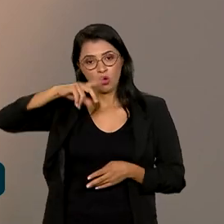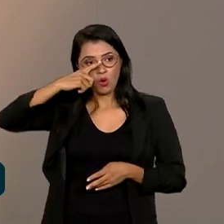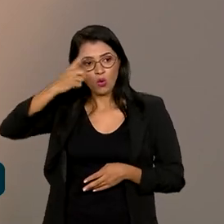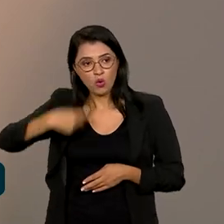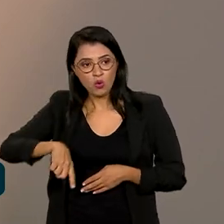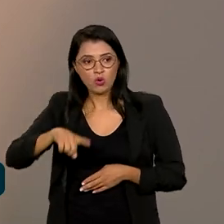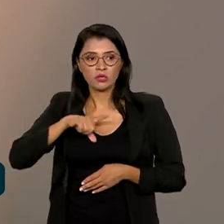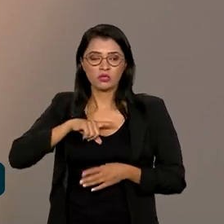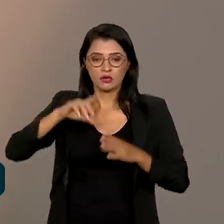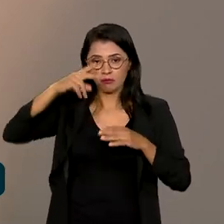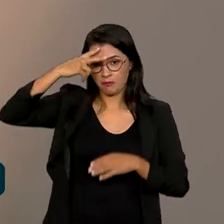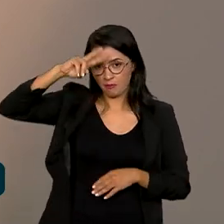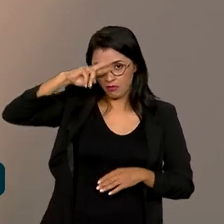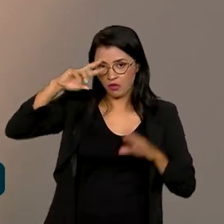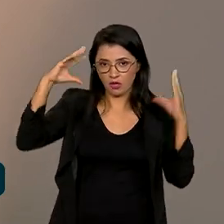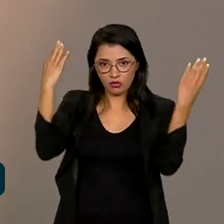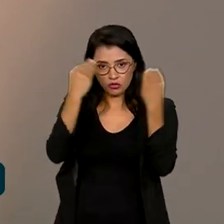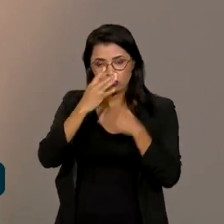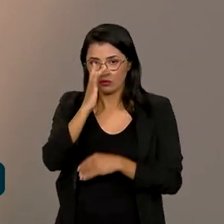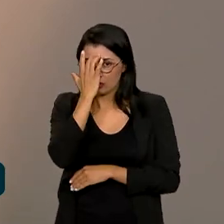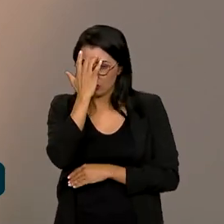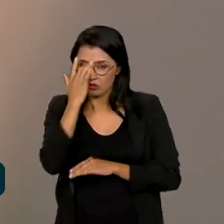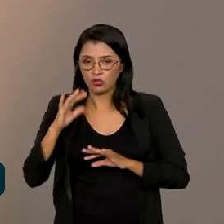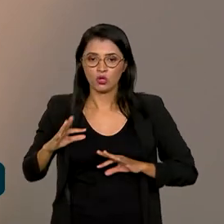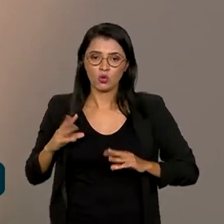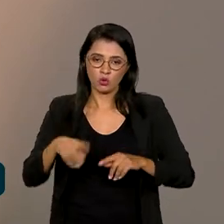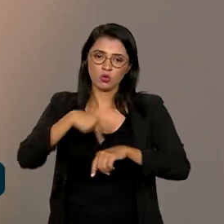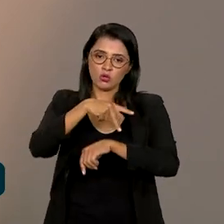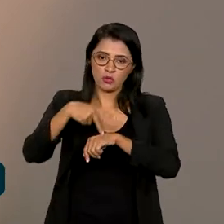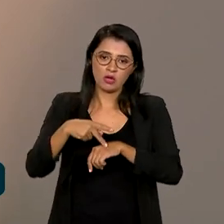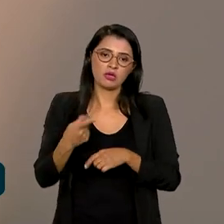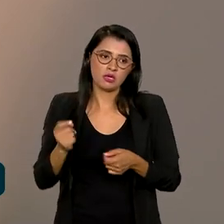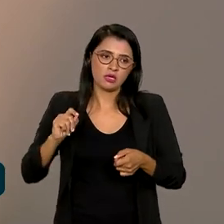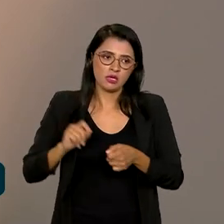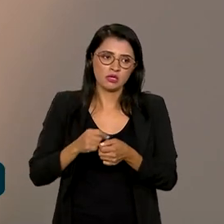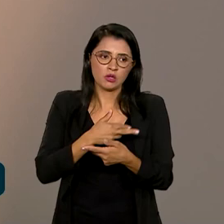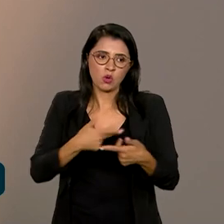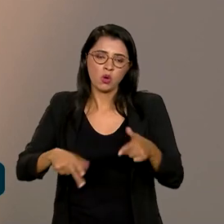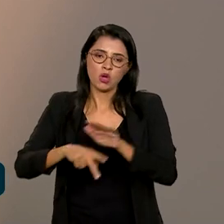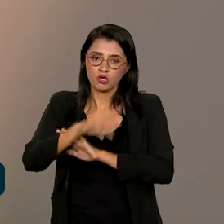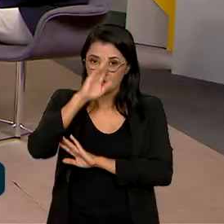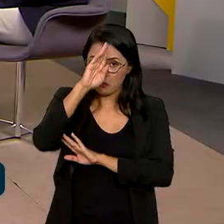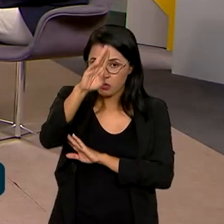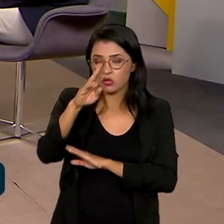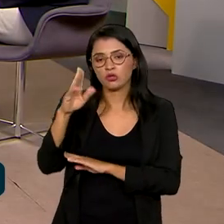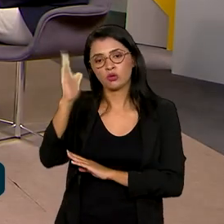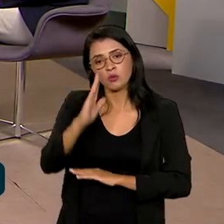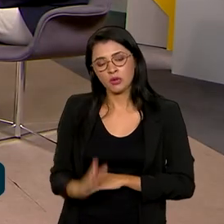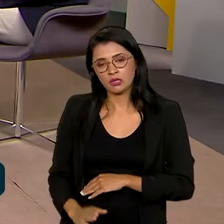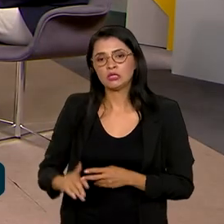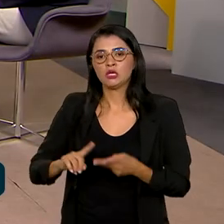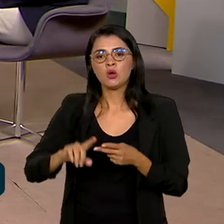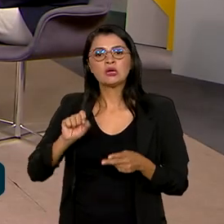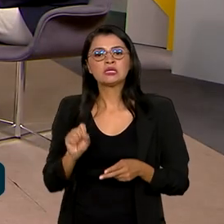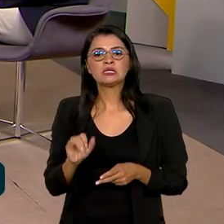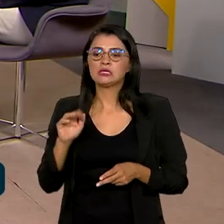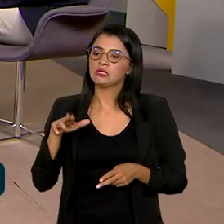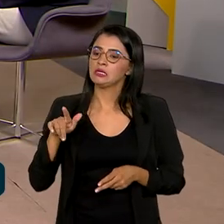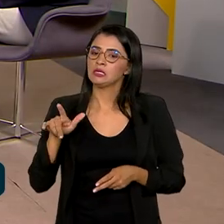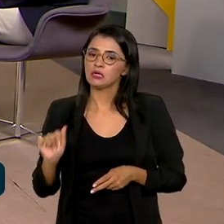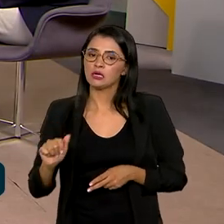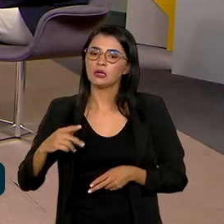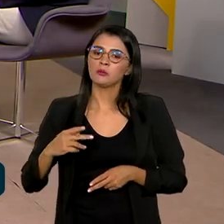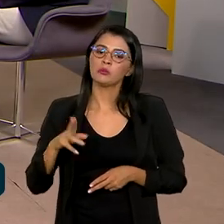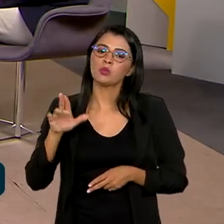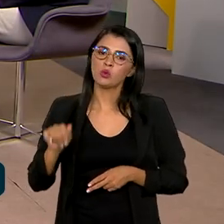a Índia. Todos esses países querendo fazer também ações diretamente com o Brasil, Singapura. Então, o Brasil